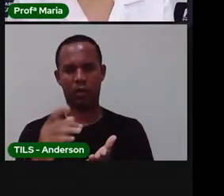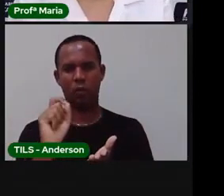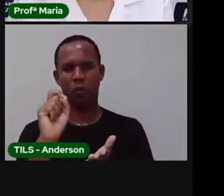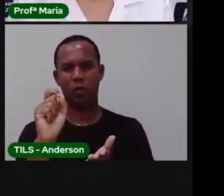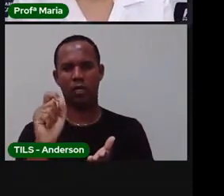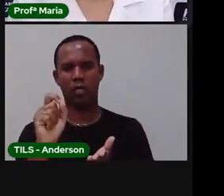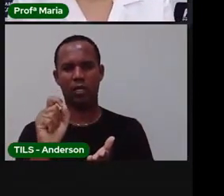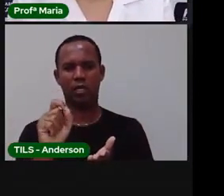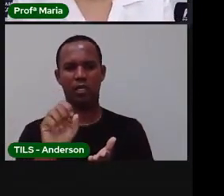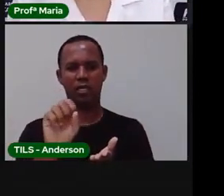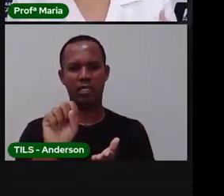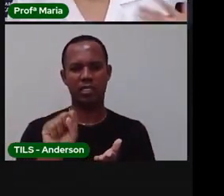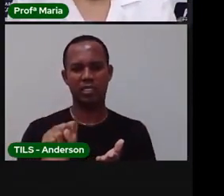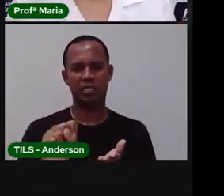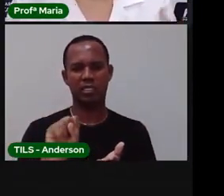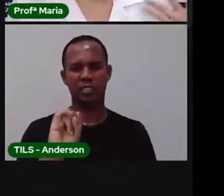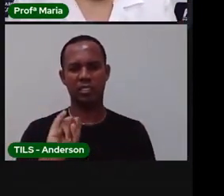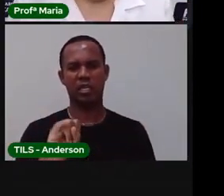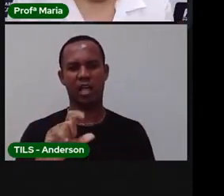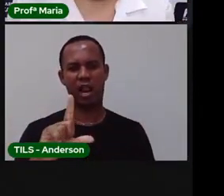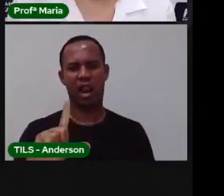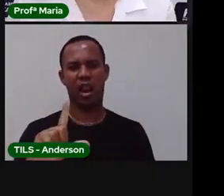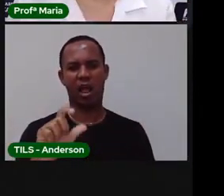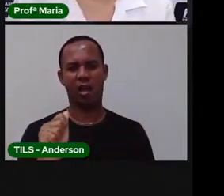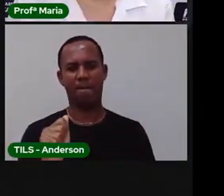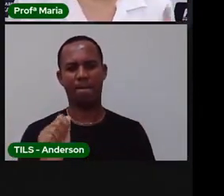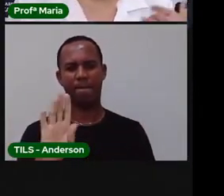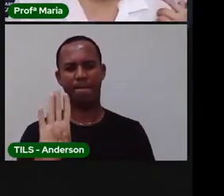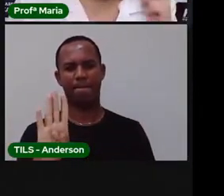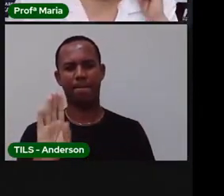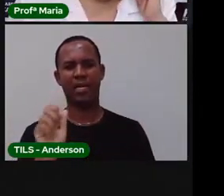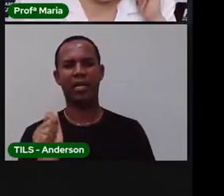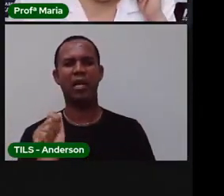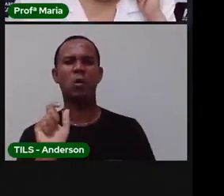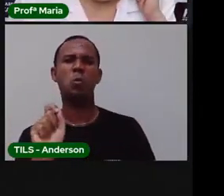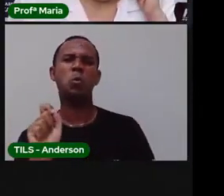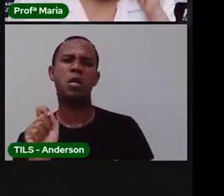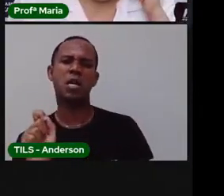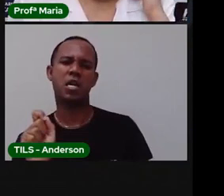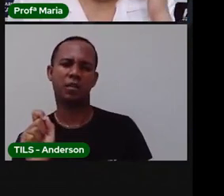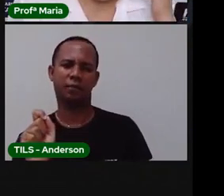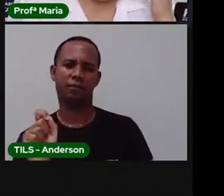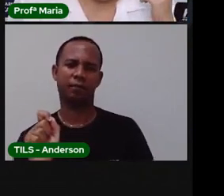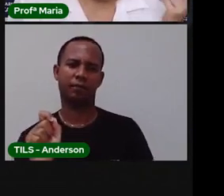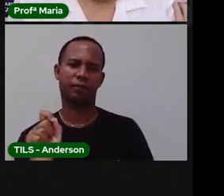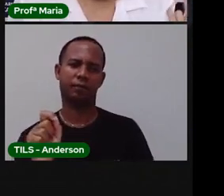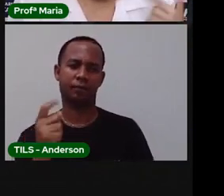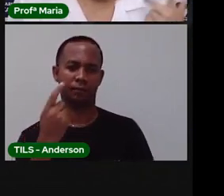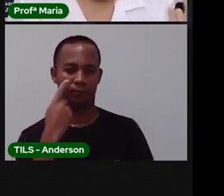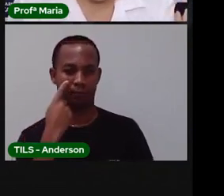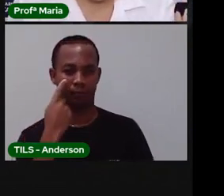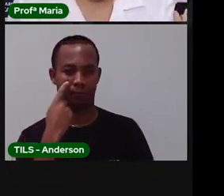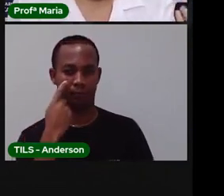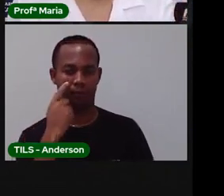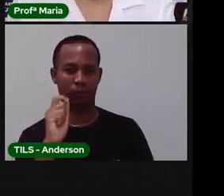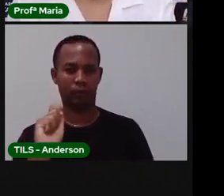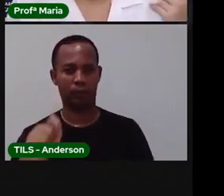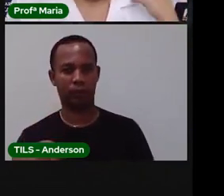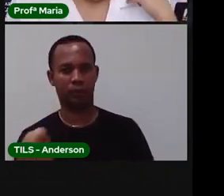que é sílaba, né? Porque ele fala, ah, separação de sílaba e o que seria isso aí da sílaba, né? Eu fiquei